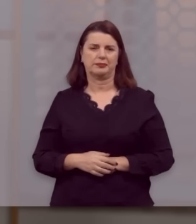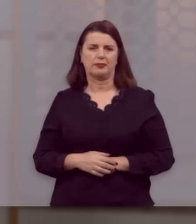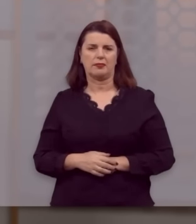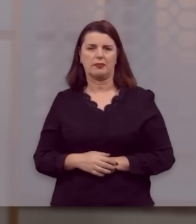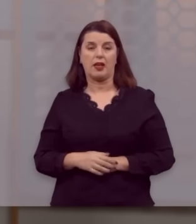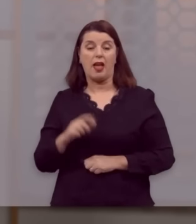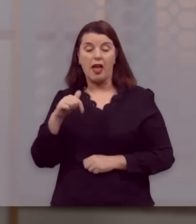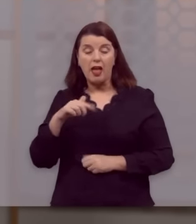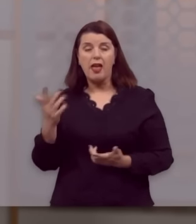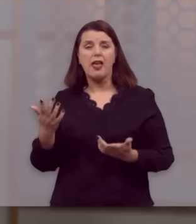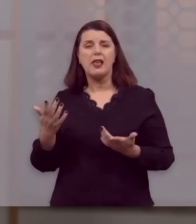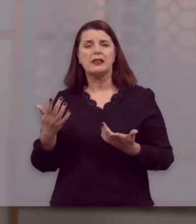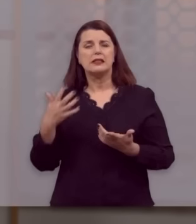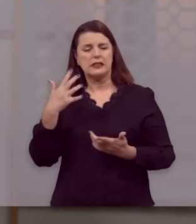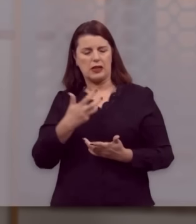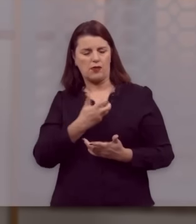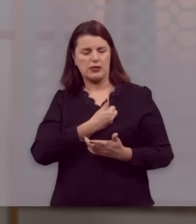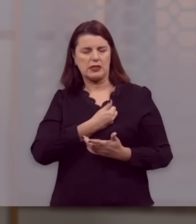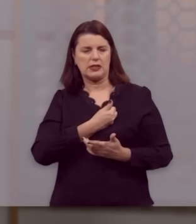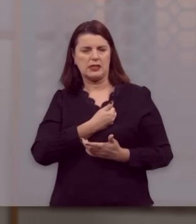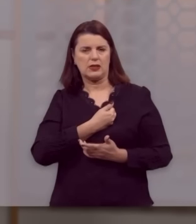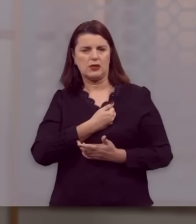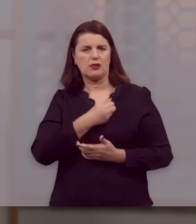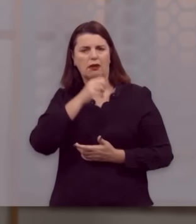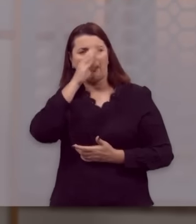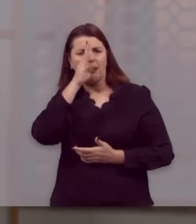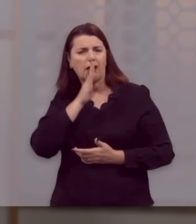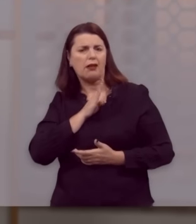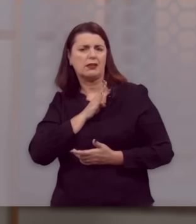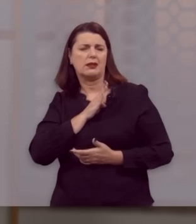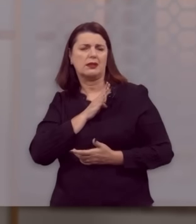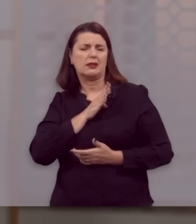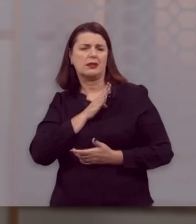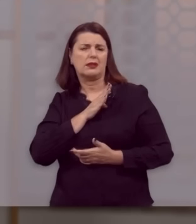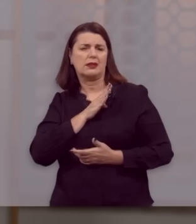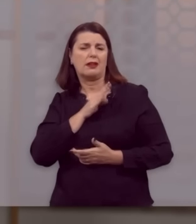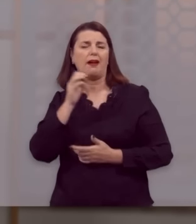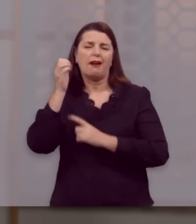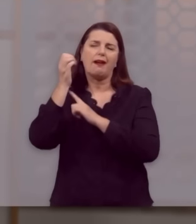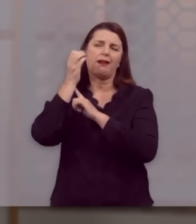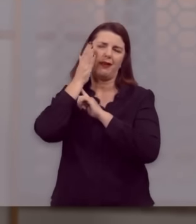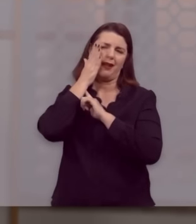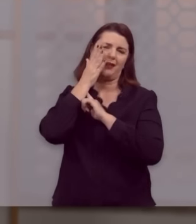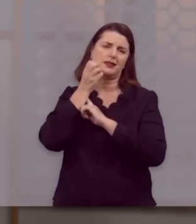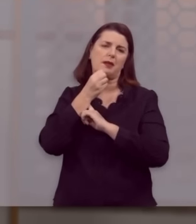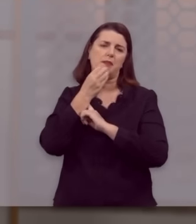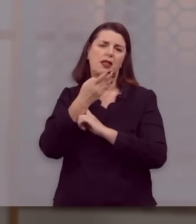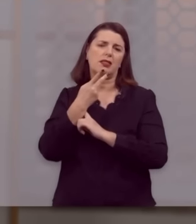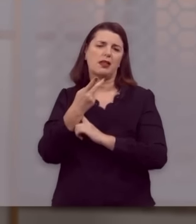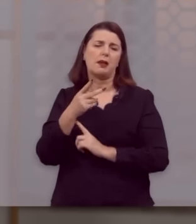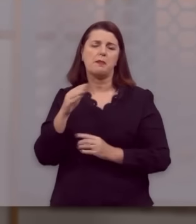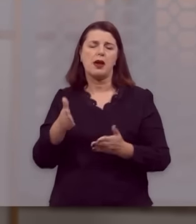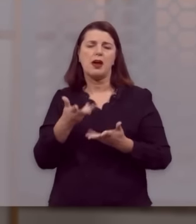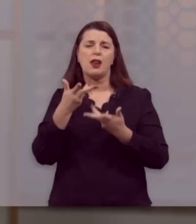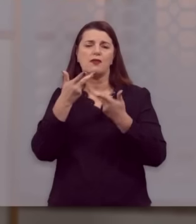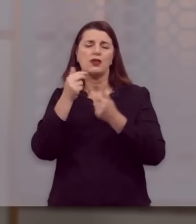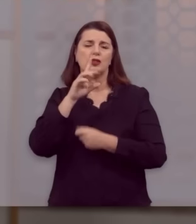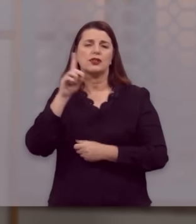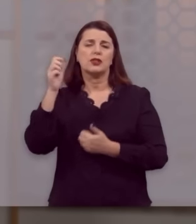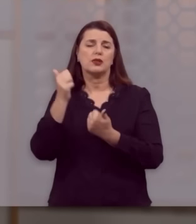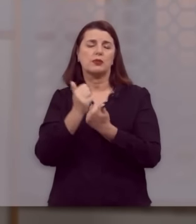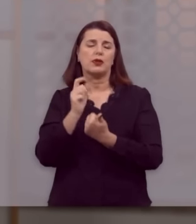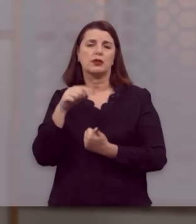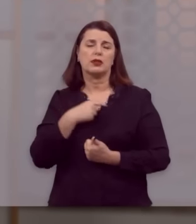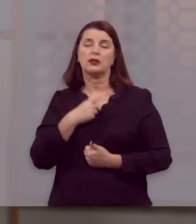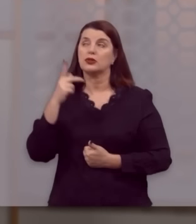E esta oferta da salvação gratuita é a graça bendita e maravilhosa de Deus por